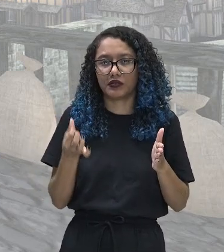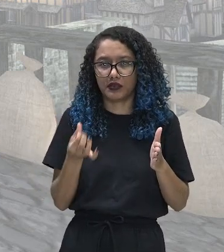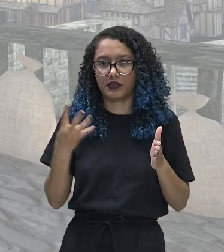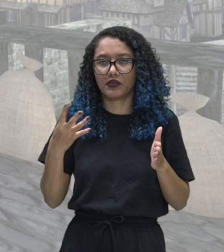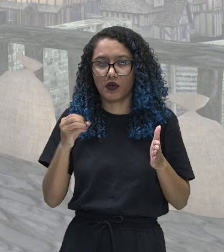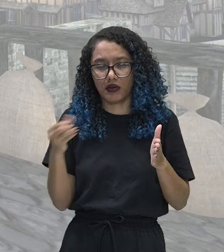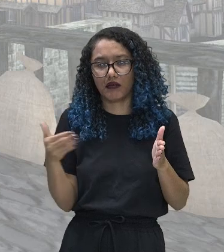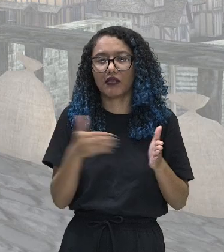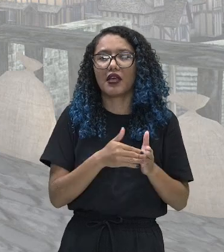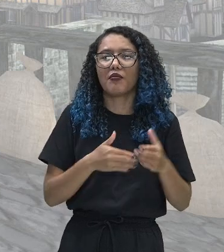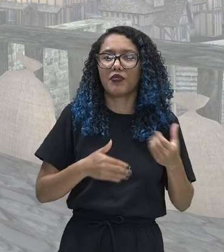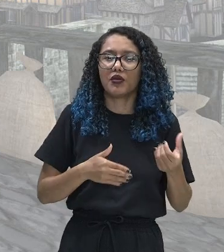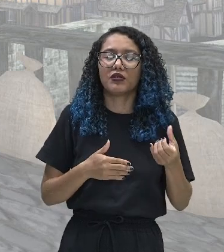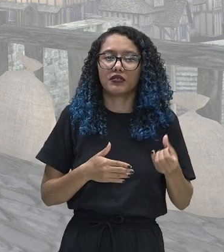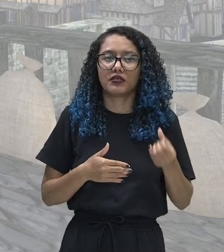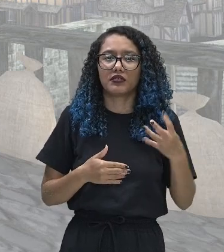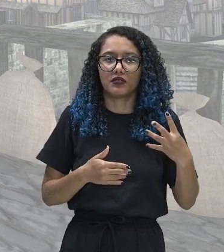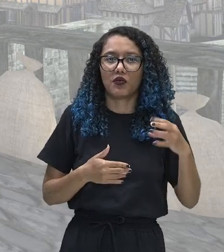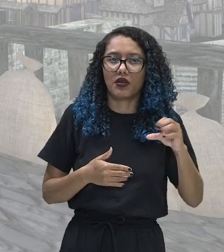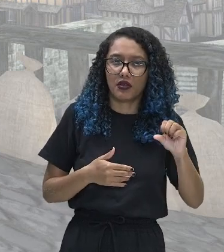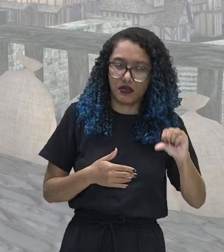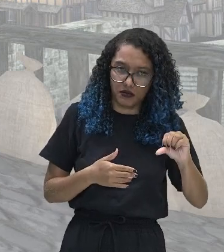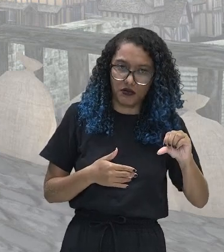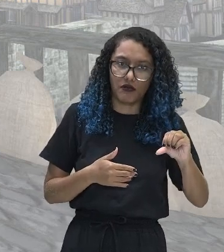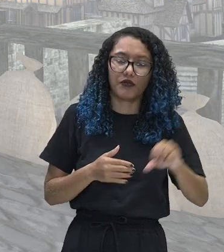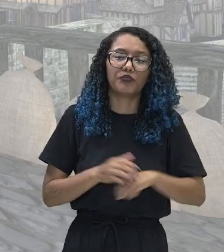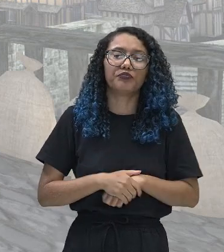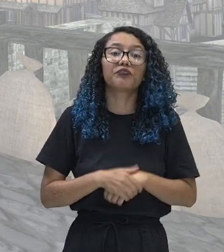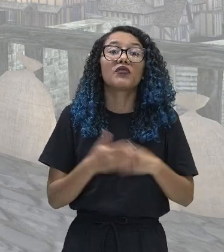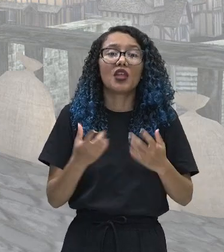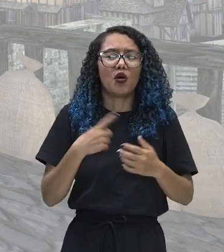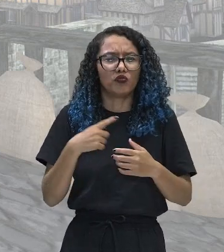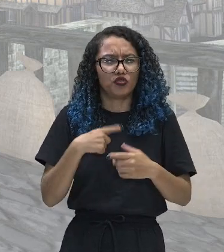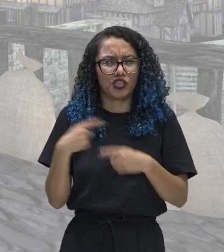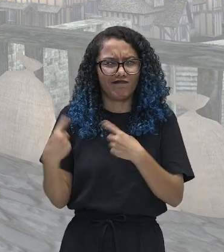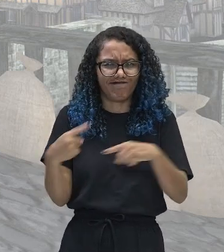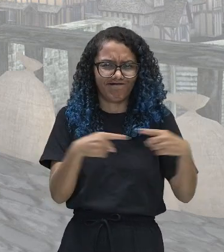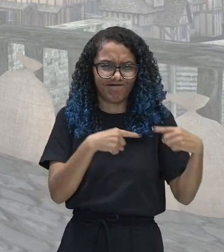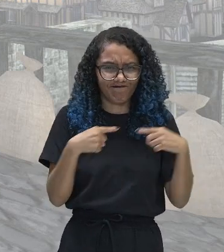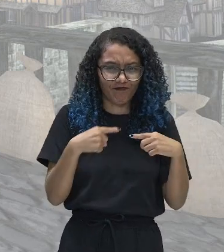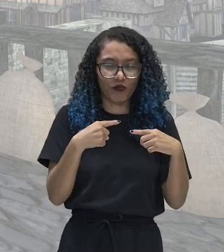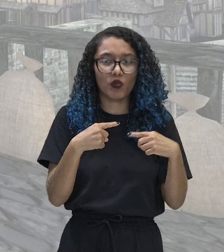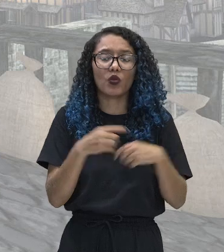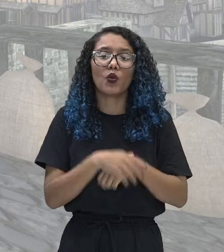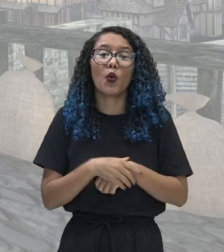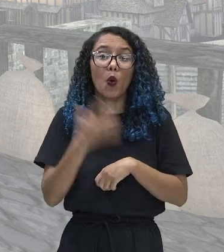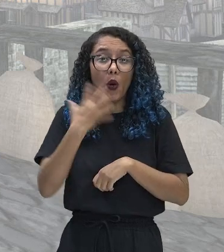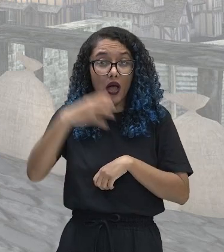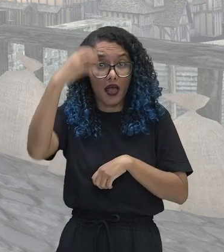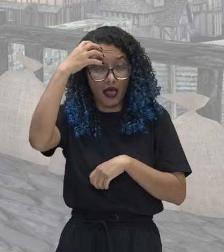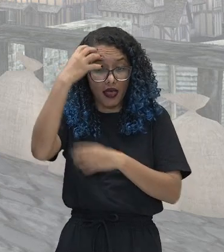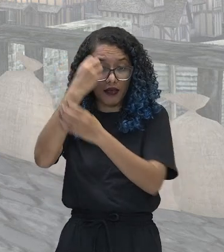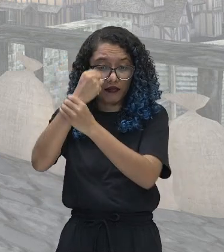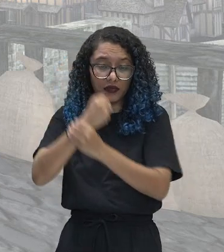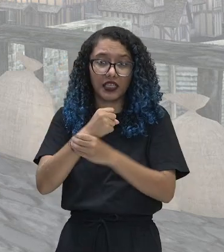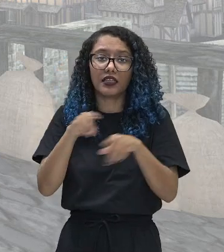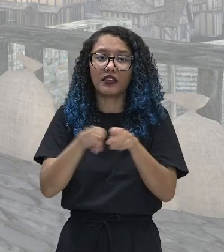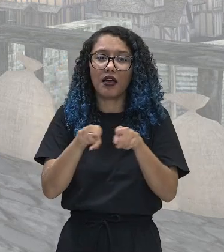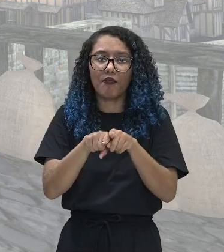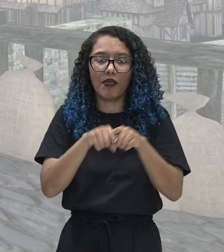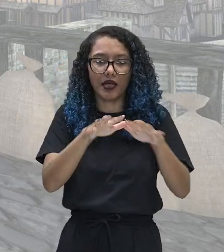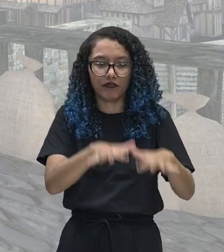vamos entender um pouquinho. Existia um conflito entre o rei, monarca absoluto, e o parlamento, que era, basicamente,